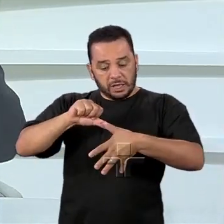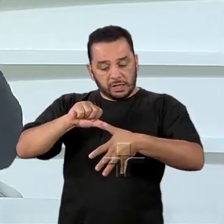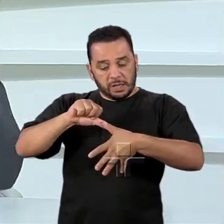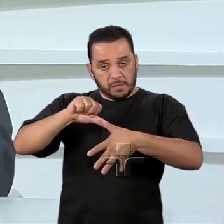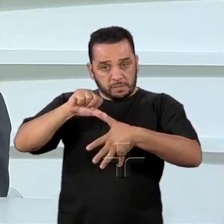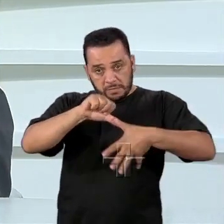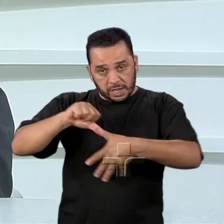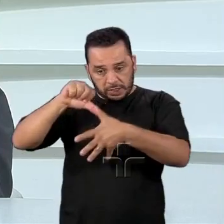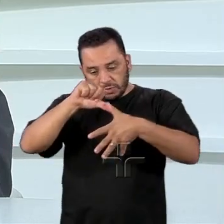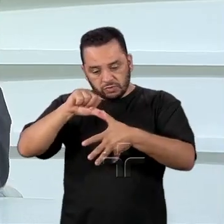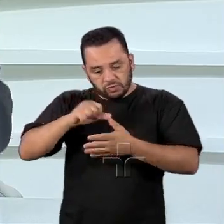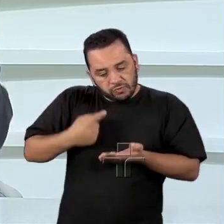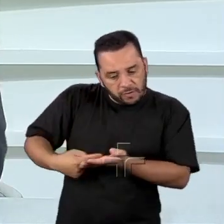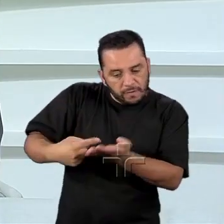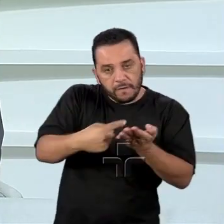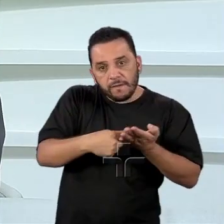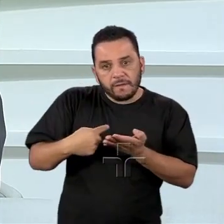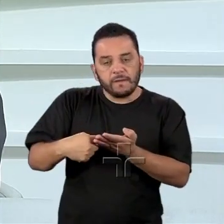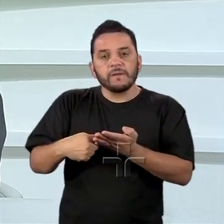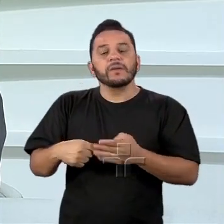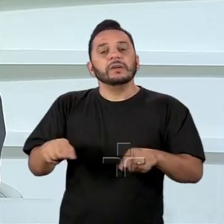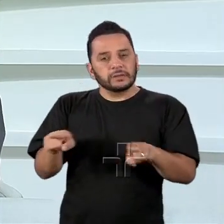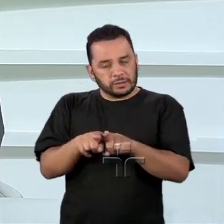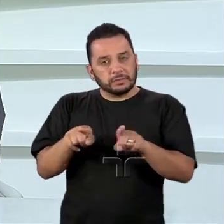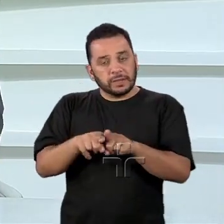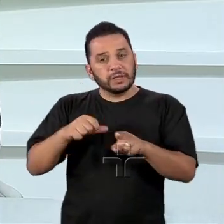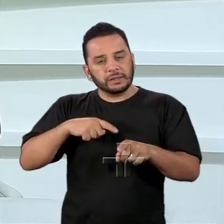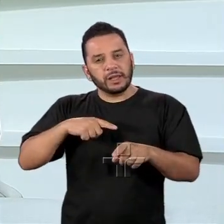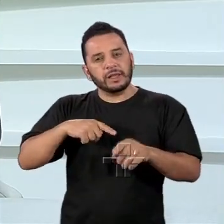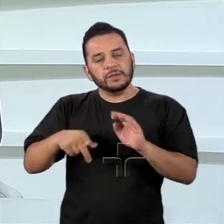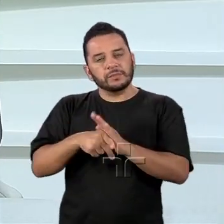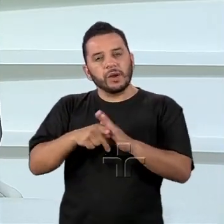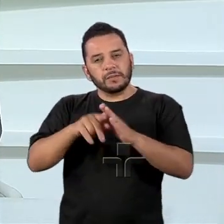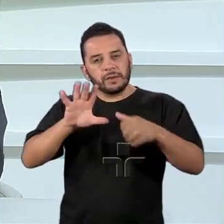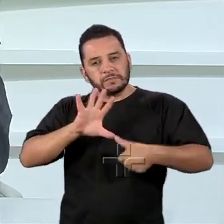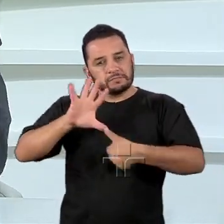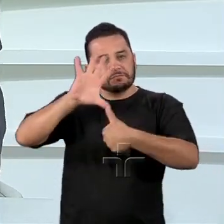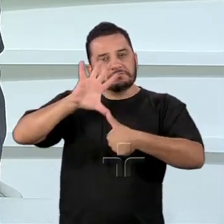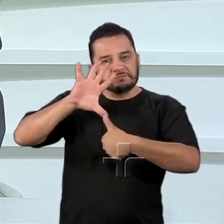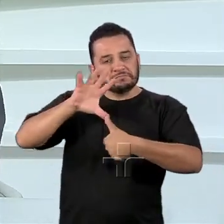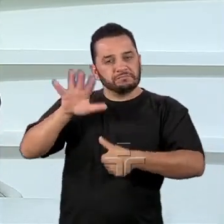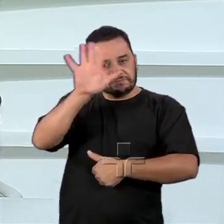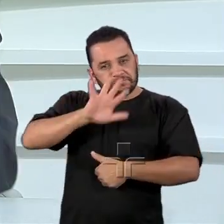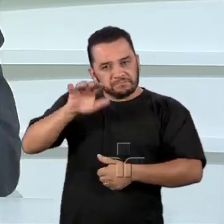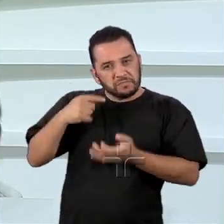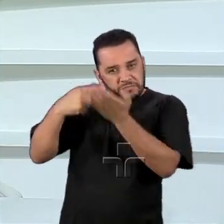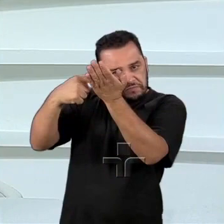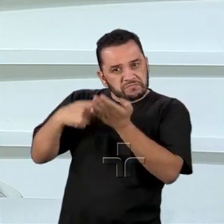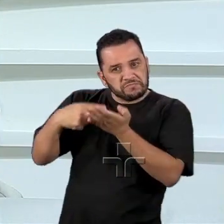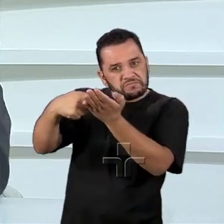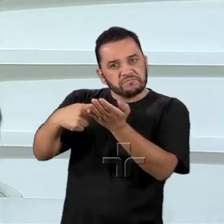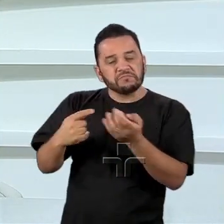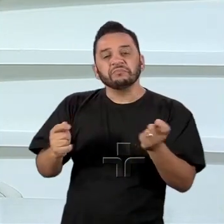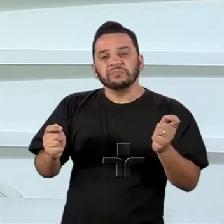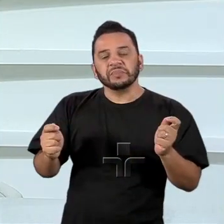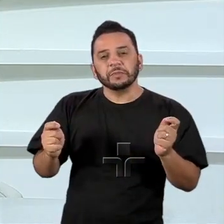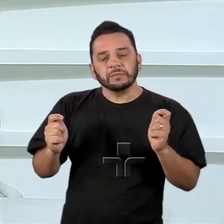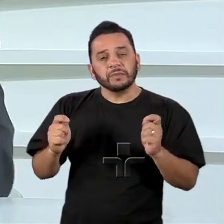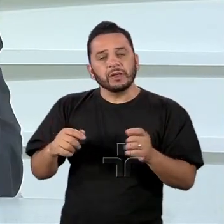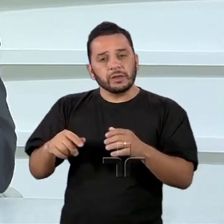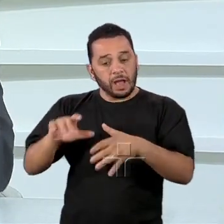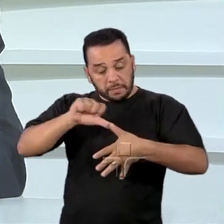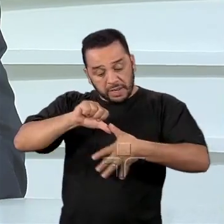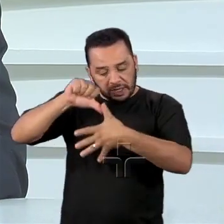a volta política no México e quem sabe com a América Latina, como um polo, como um polo que consegue aí se colocar